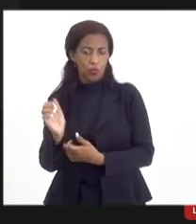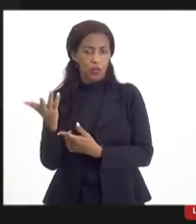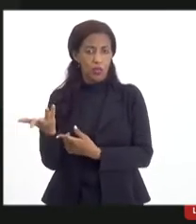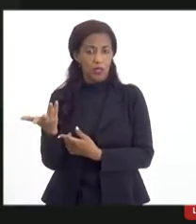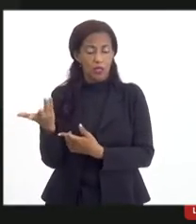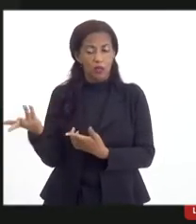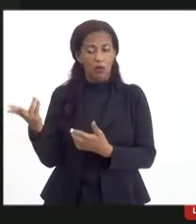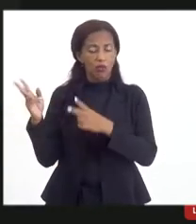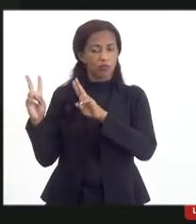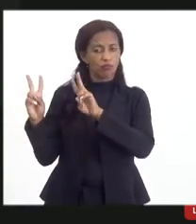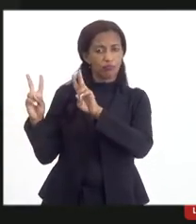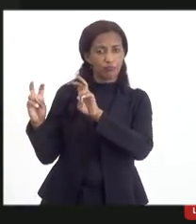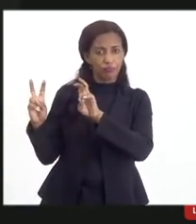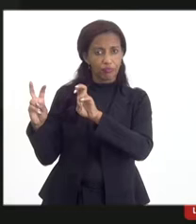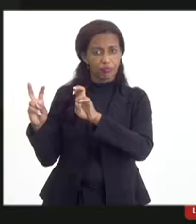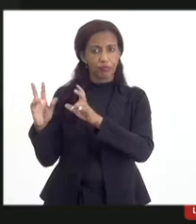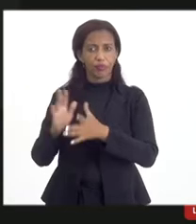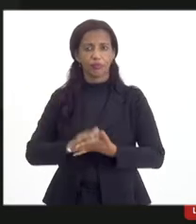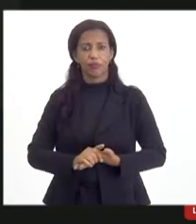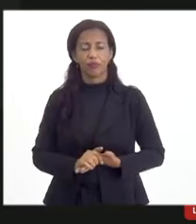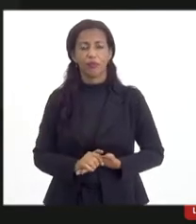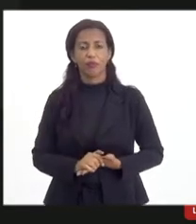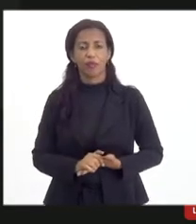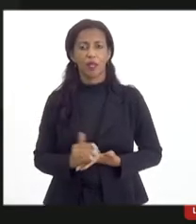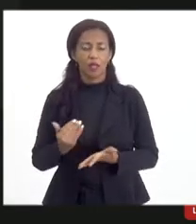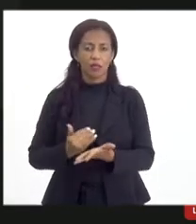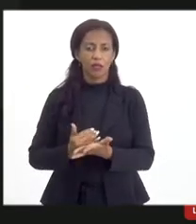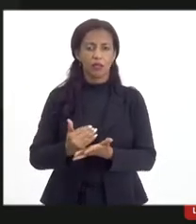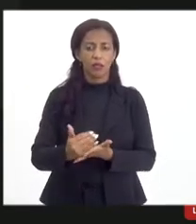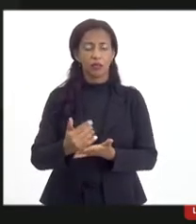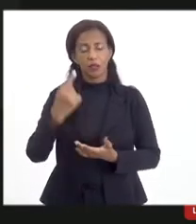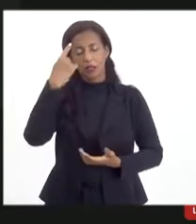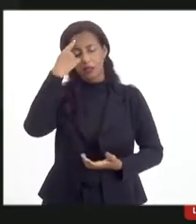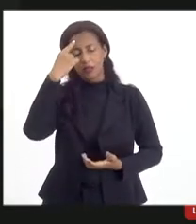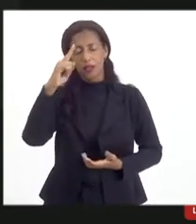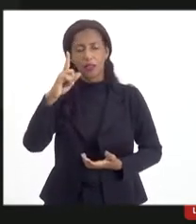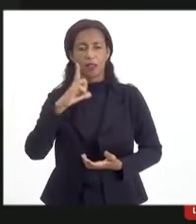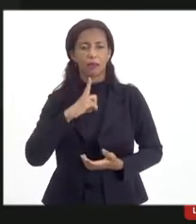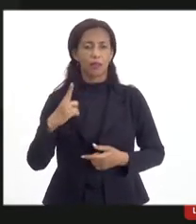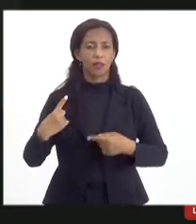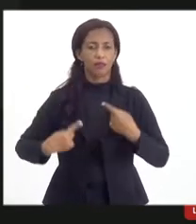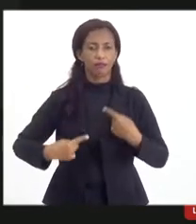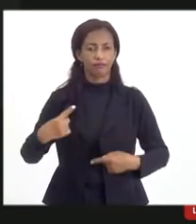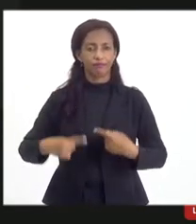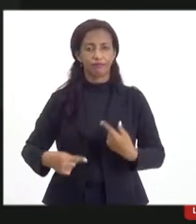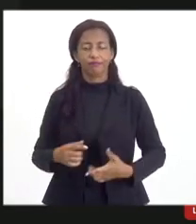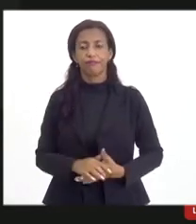bem-storm, a gente teria inicialmente essa ideia aí para a gente debater.